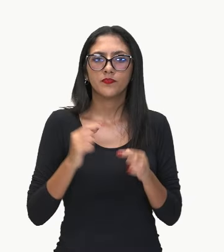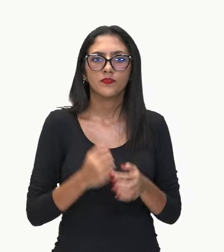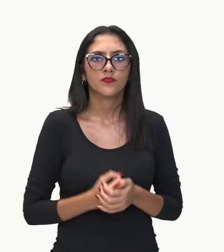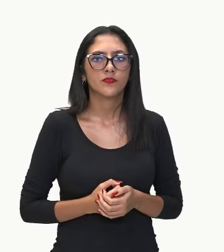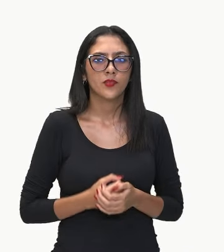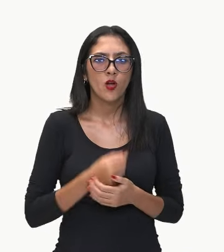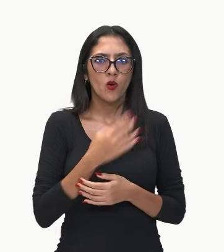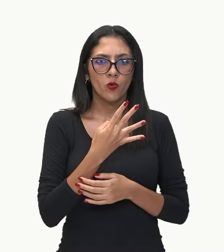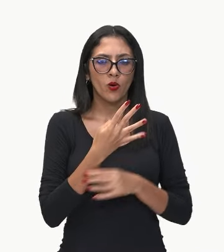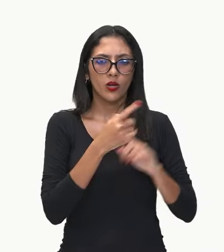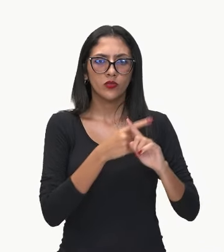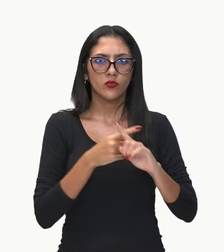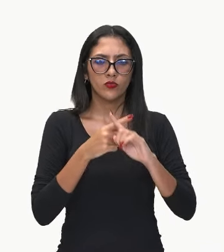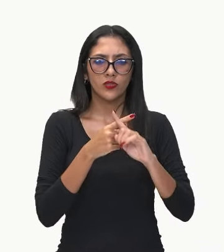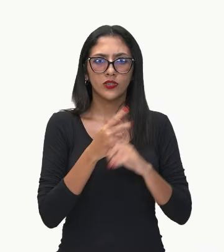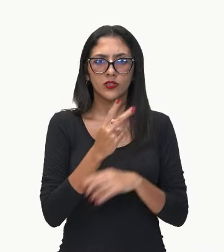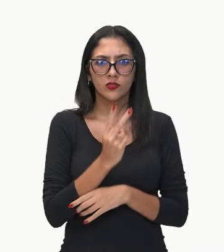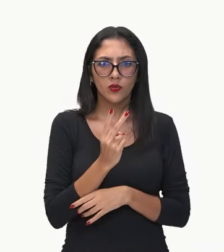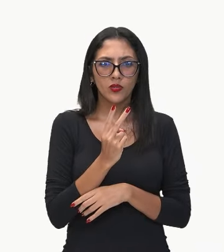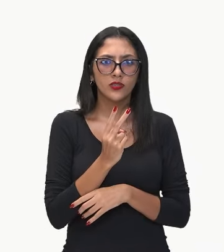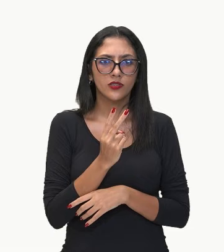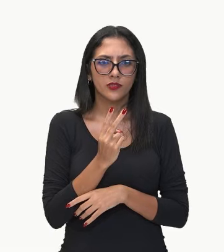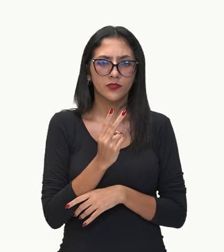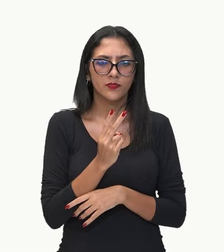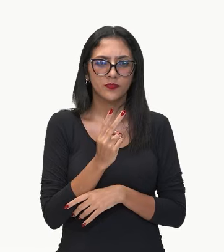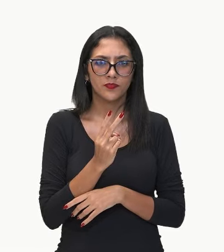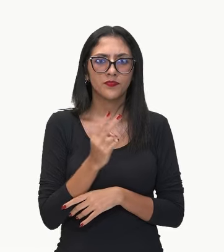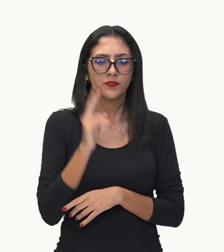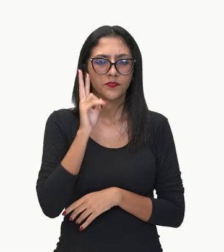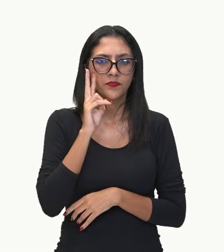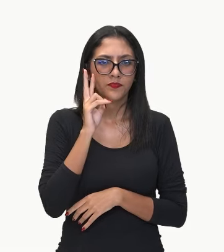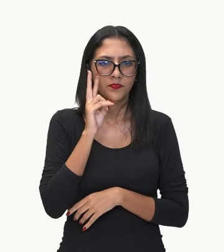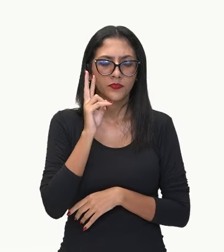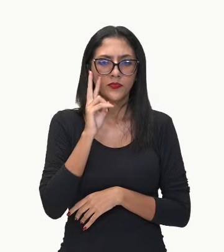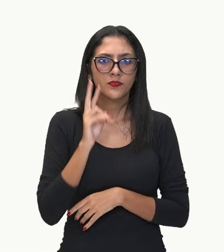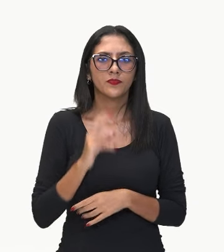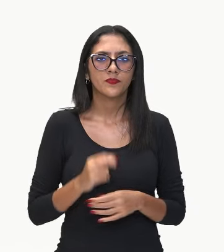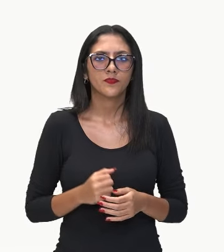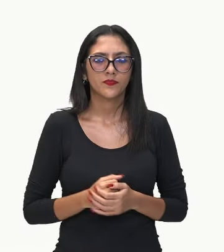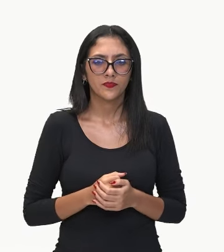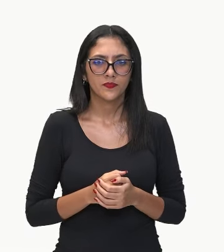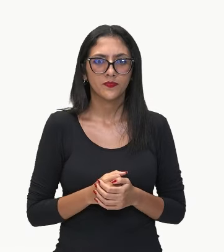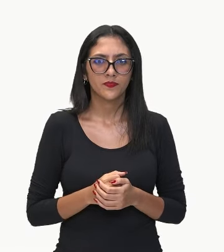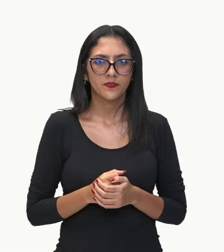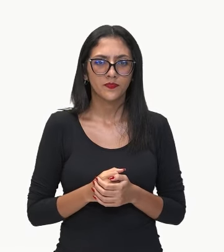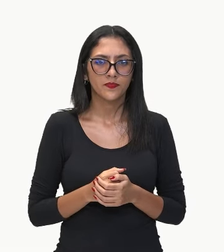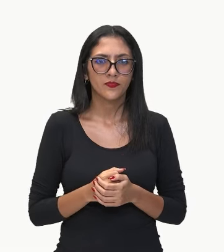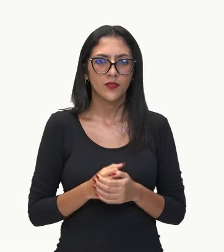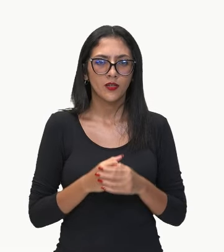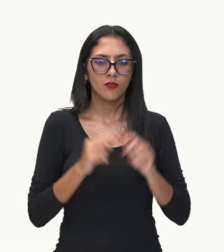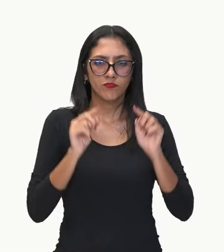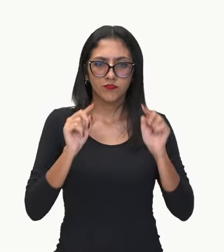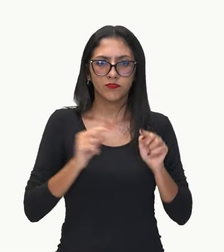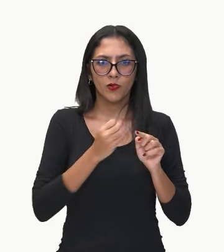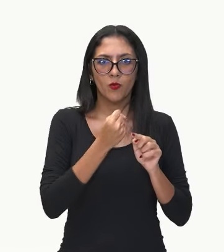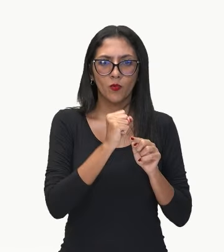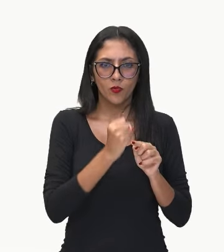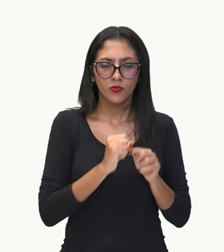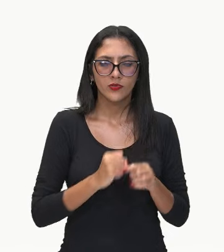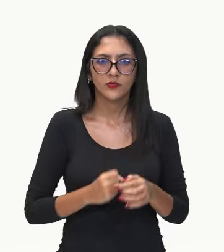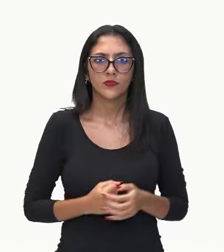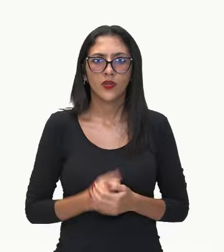2. Reconheceu, né? Exatamente isso. 32 dividido para 4.